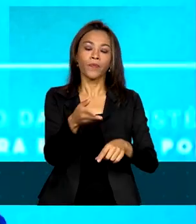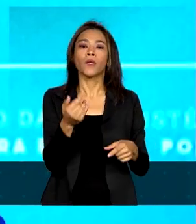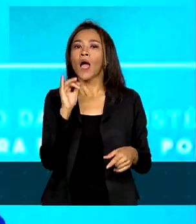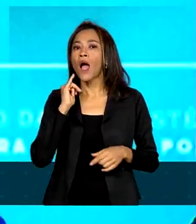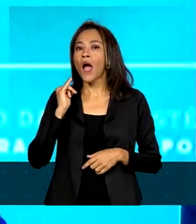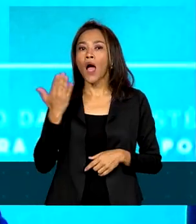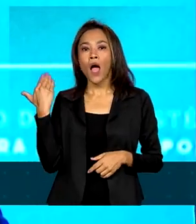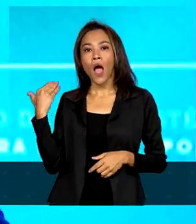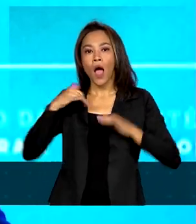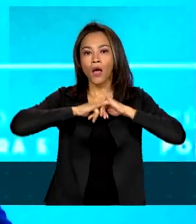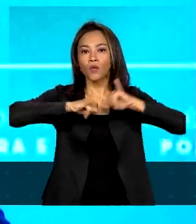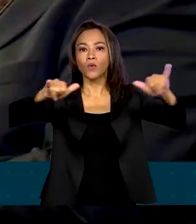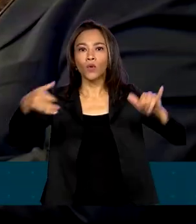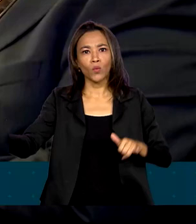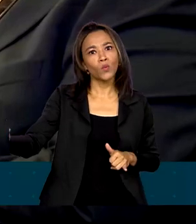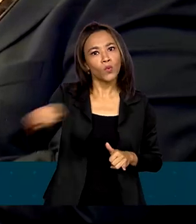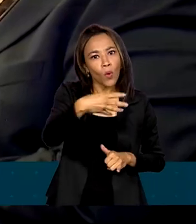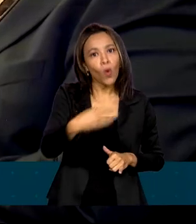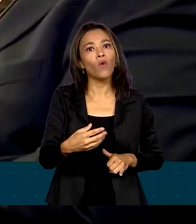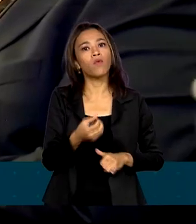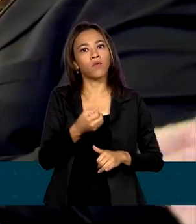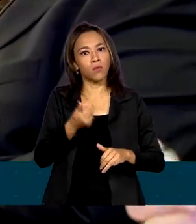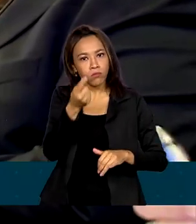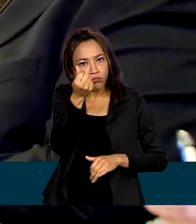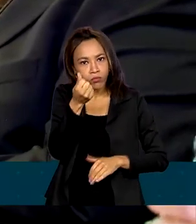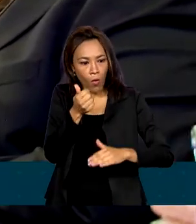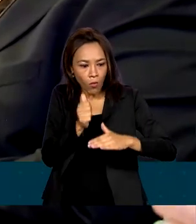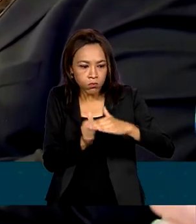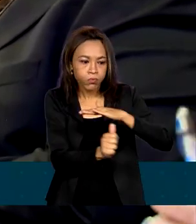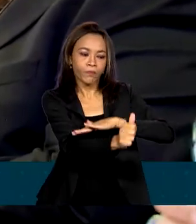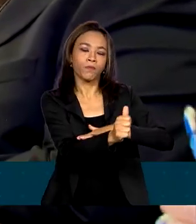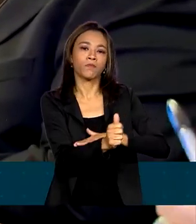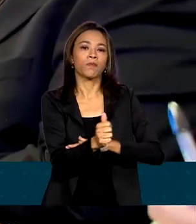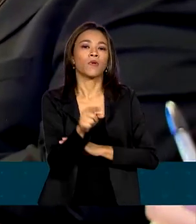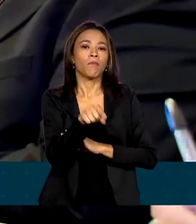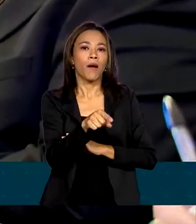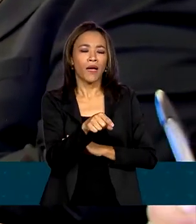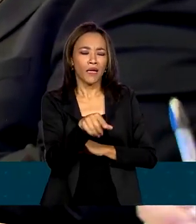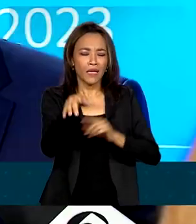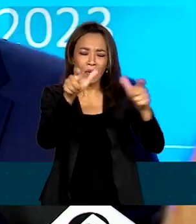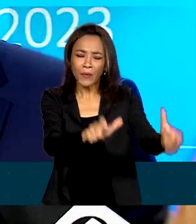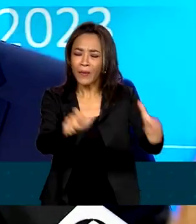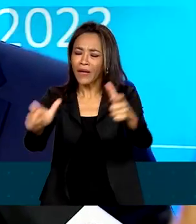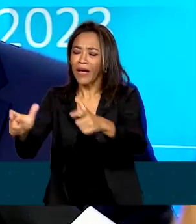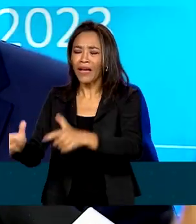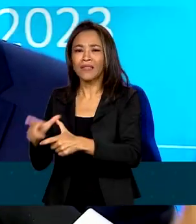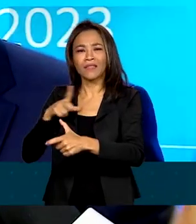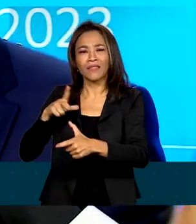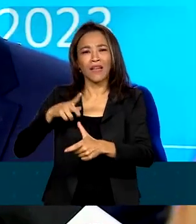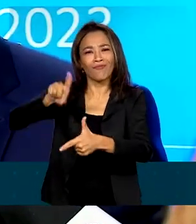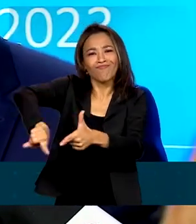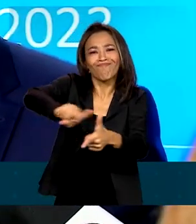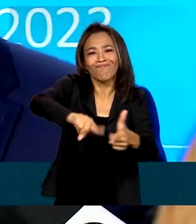anunciou um novo aporte para garantir as obras em trechos mais precários. Serão